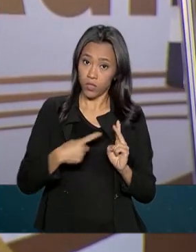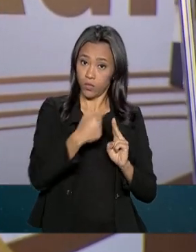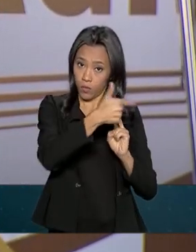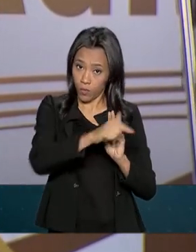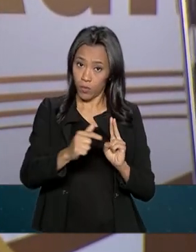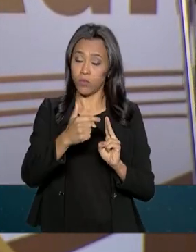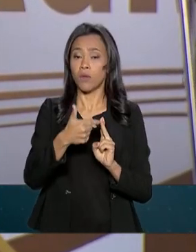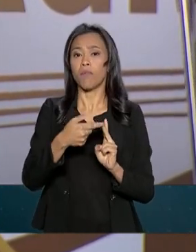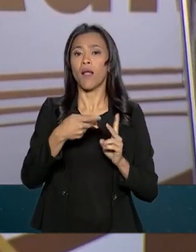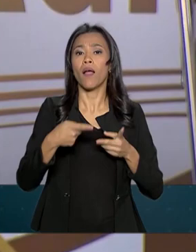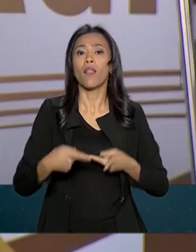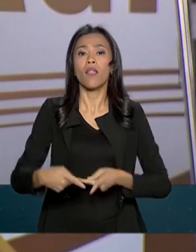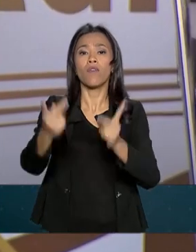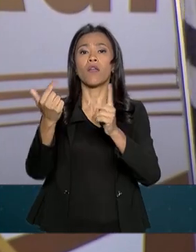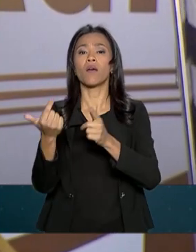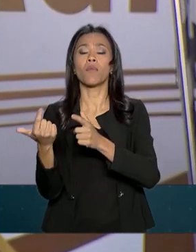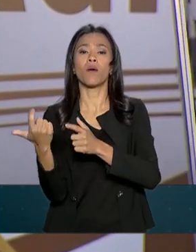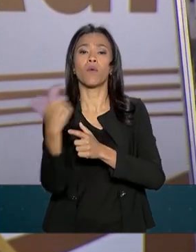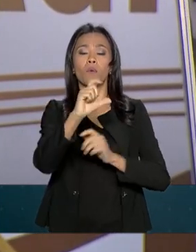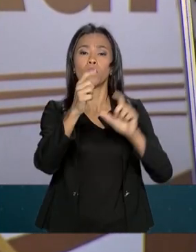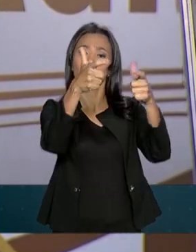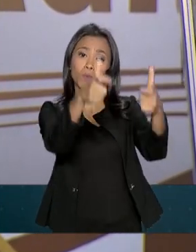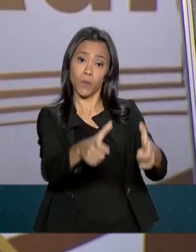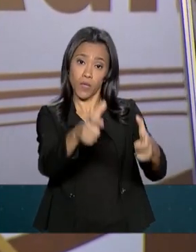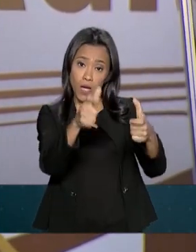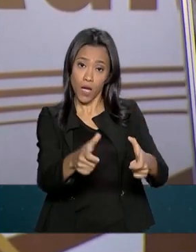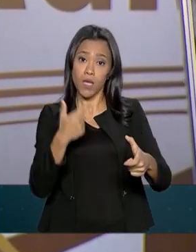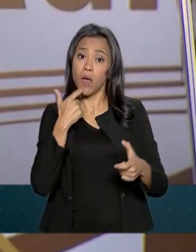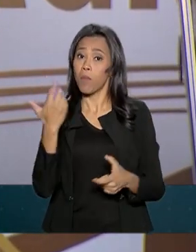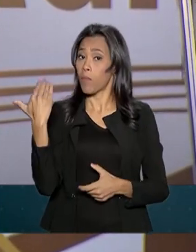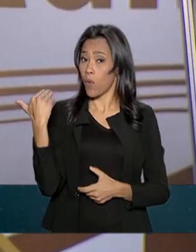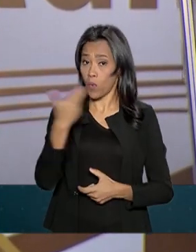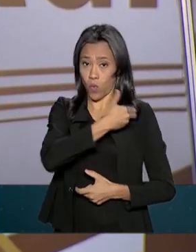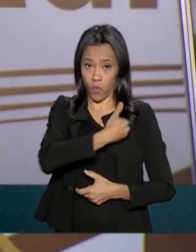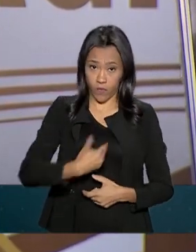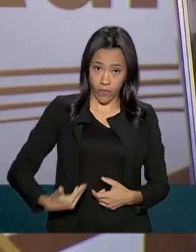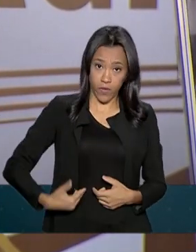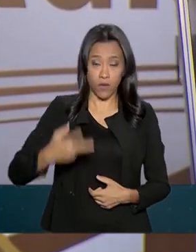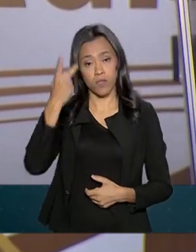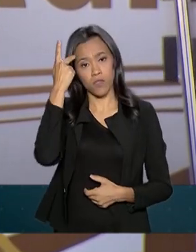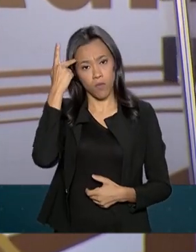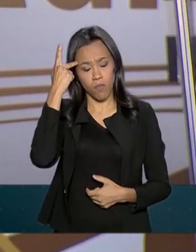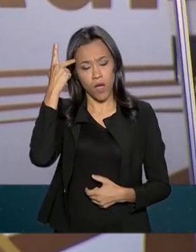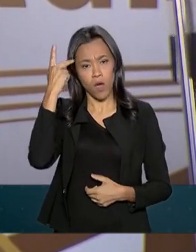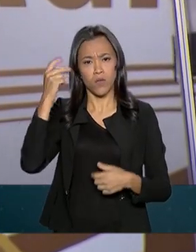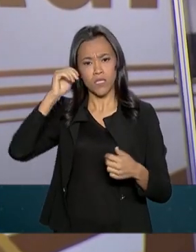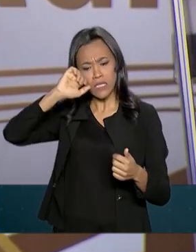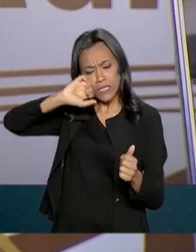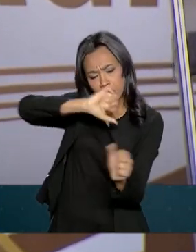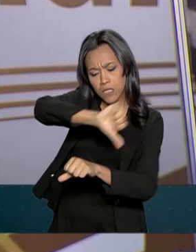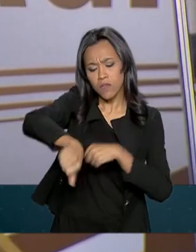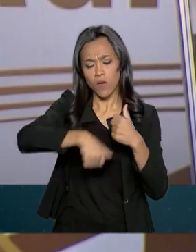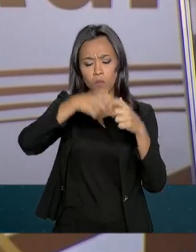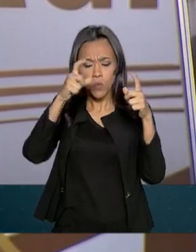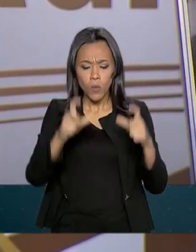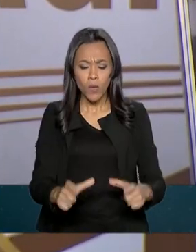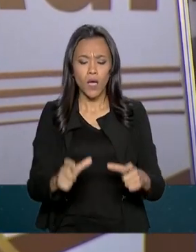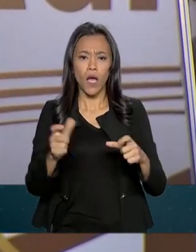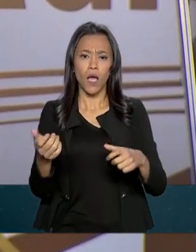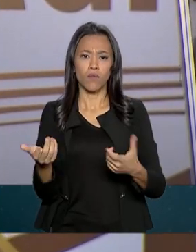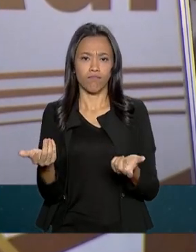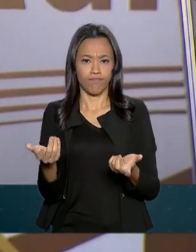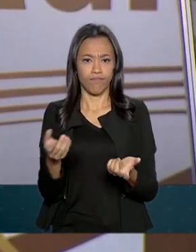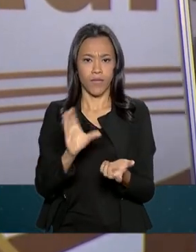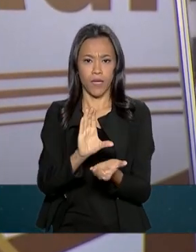e aquele, como disse agora há pouco o governo de São Paulo, se transforme então num centro de tecnologia, nós queremos